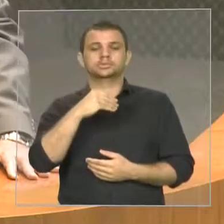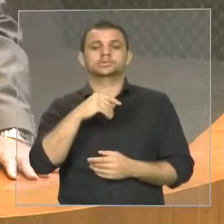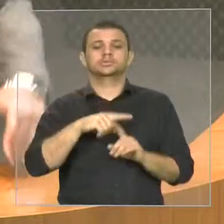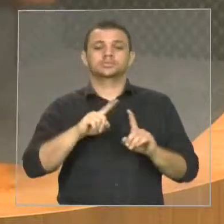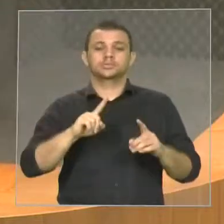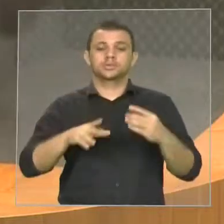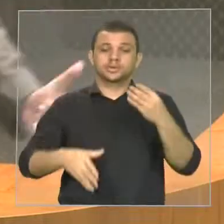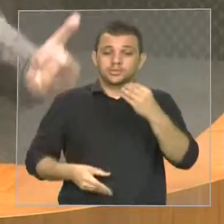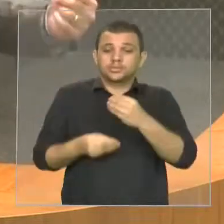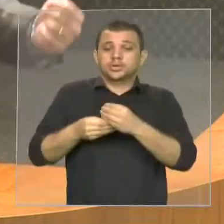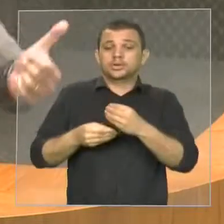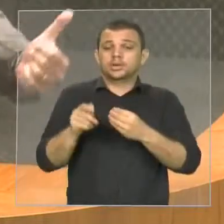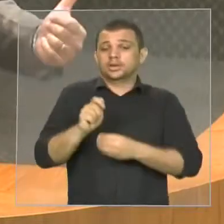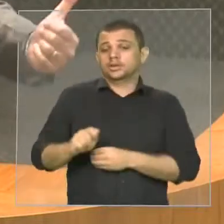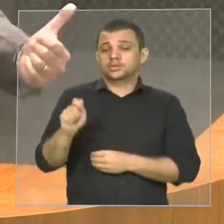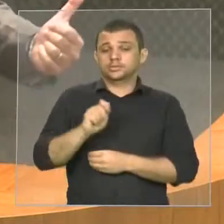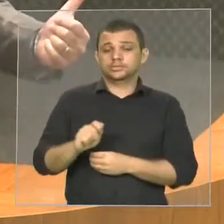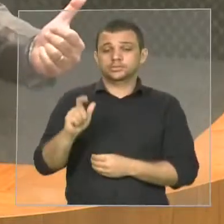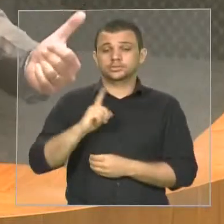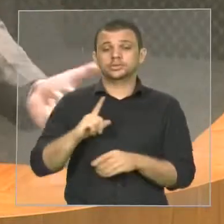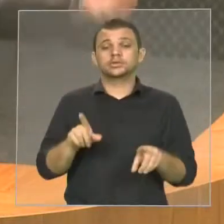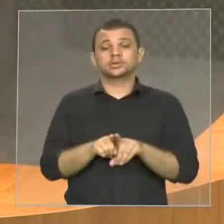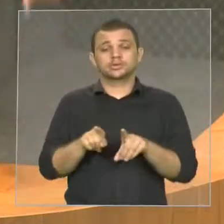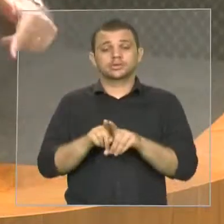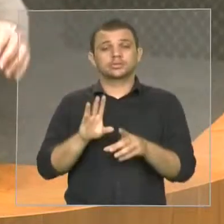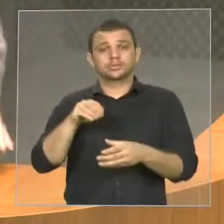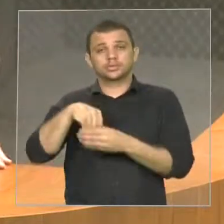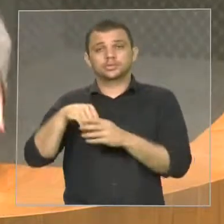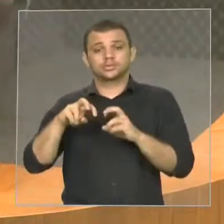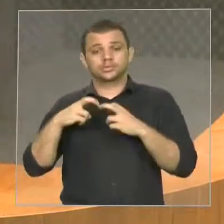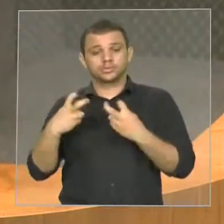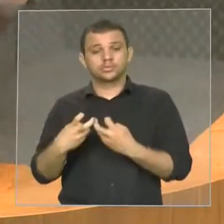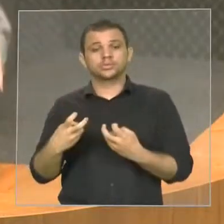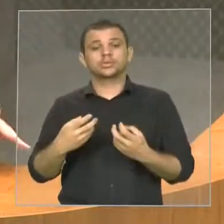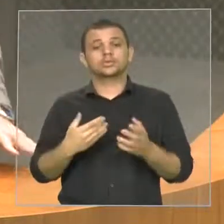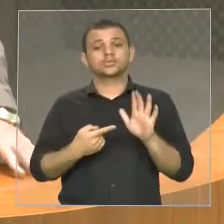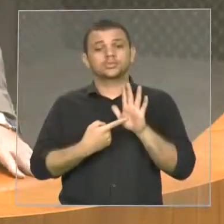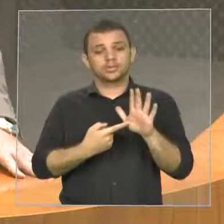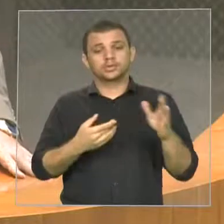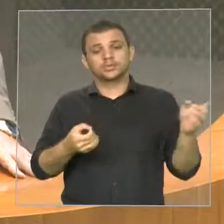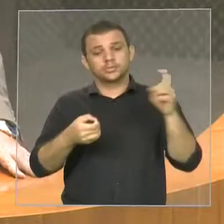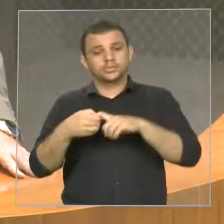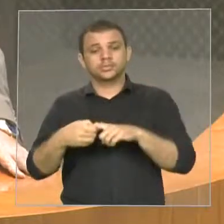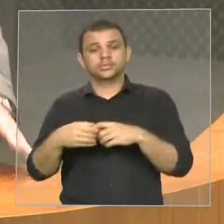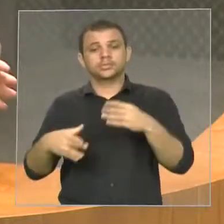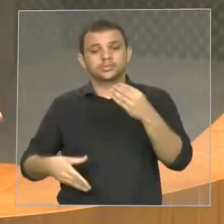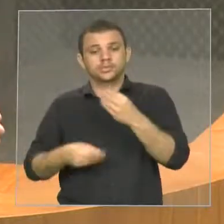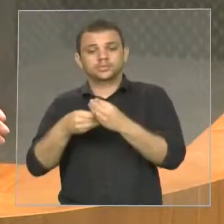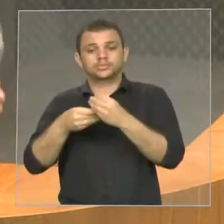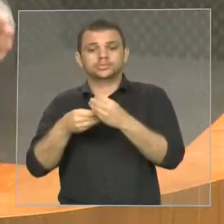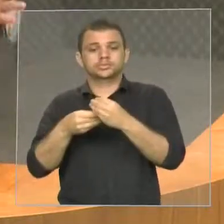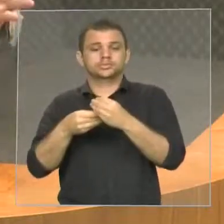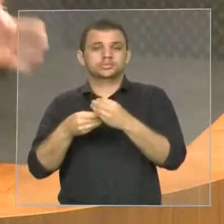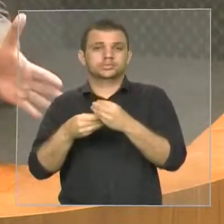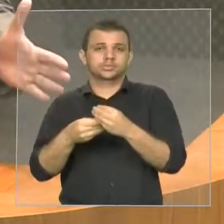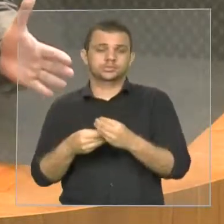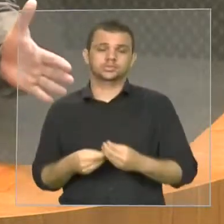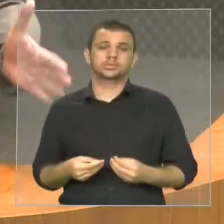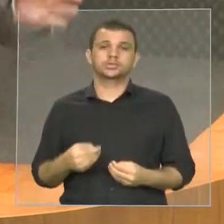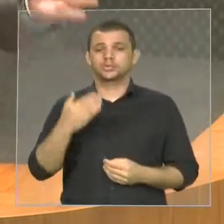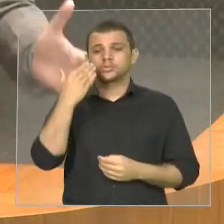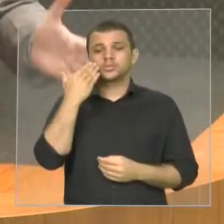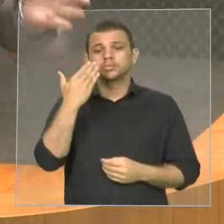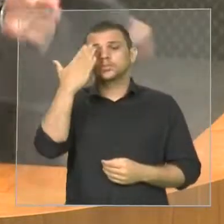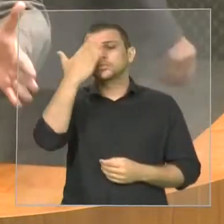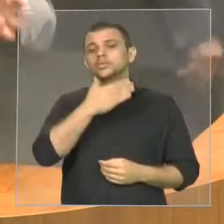associações que faziam parte do Conselho anteriormente para voltarem para o Conselho através da emenda substitutiva. Então mostra o quanto está errado